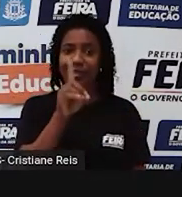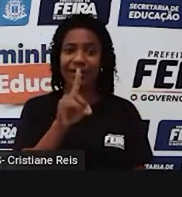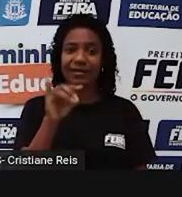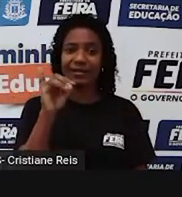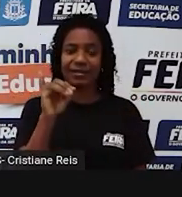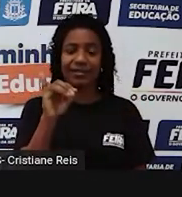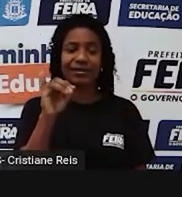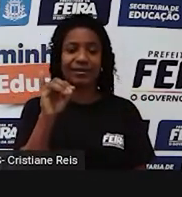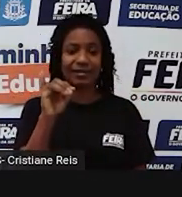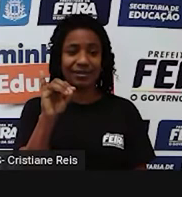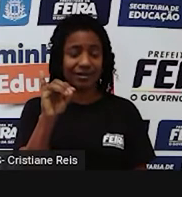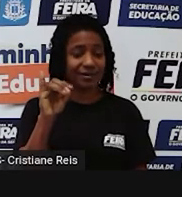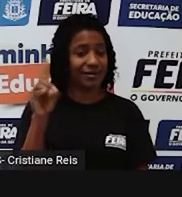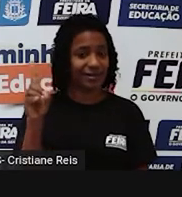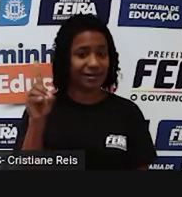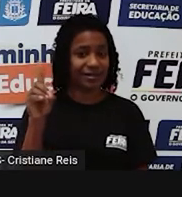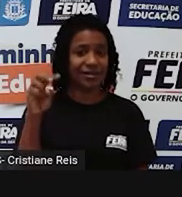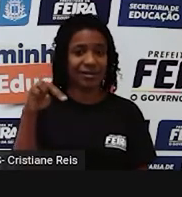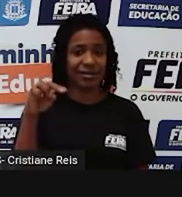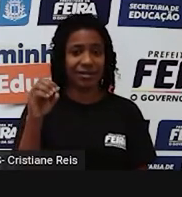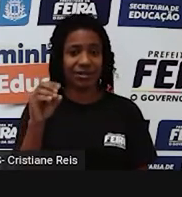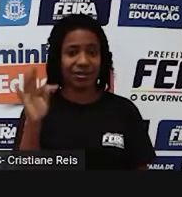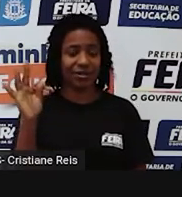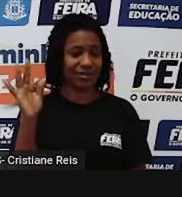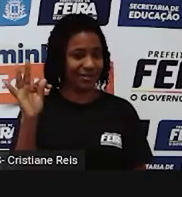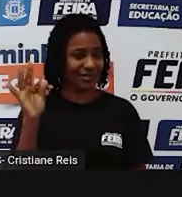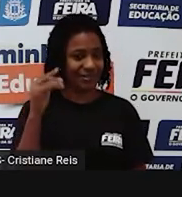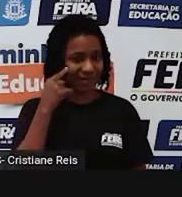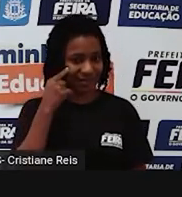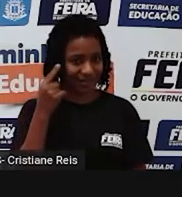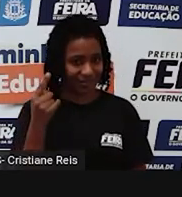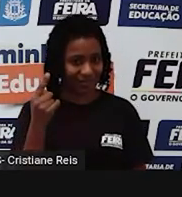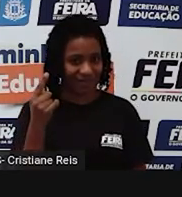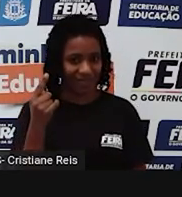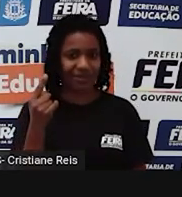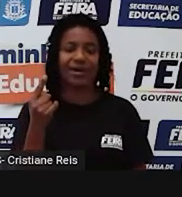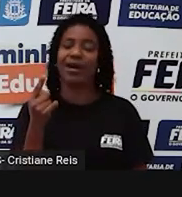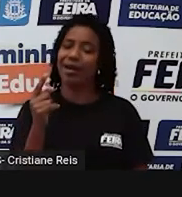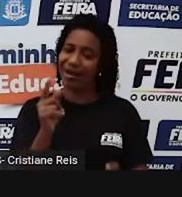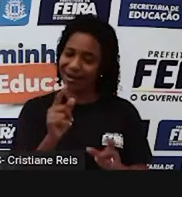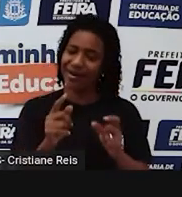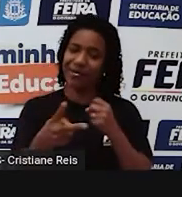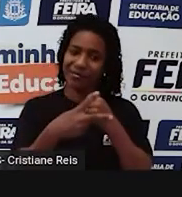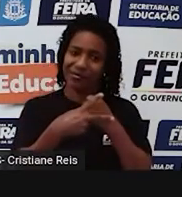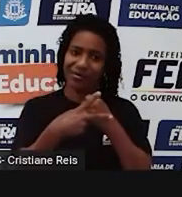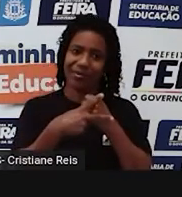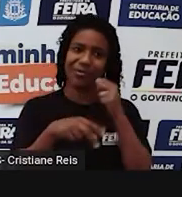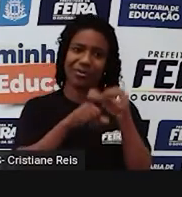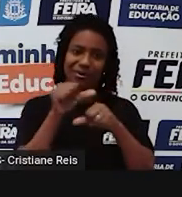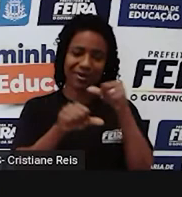verbo que antes estava no passado irregular, ele volta para a sua forma normal.